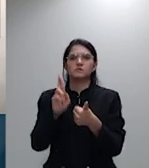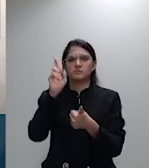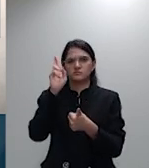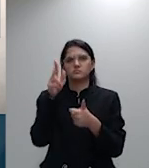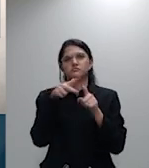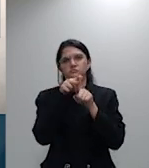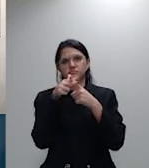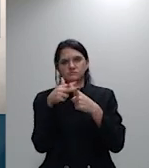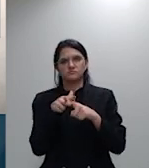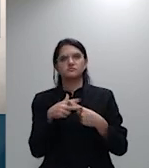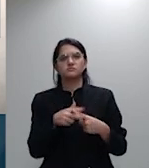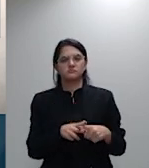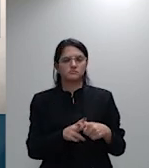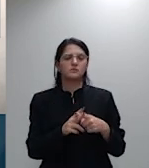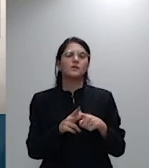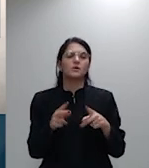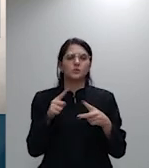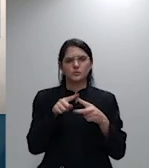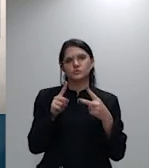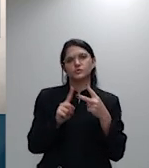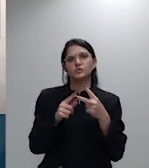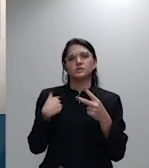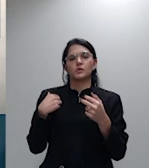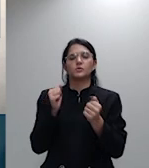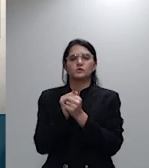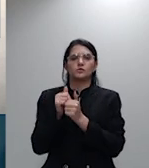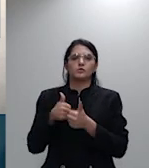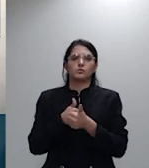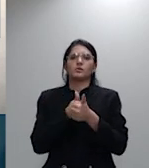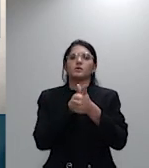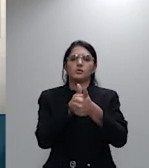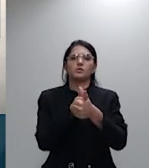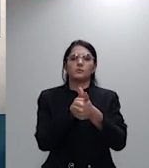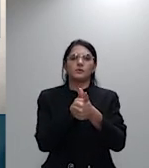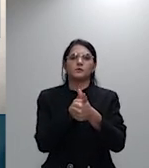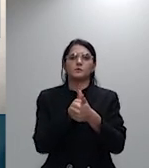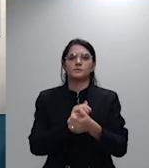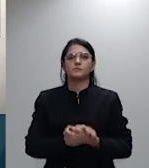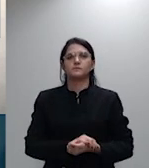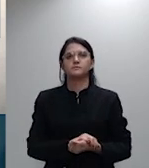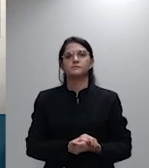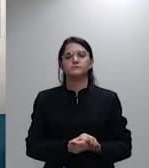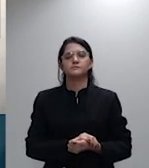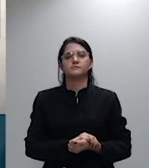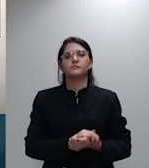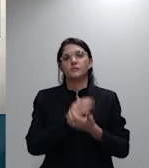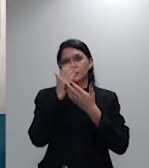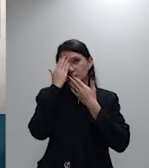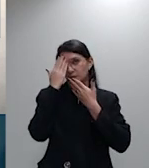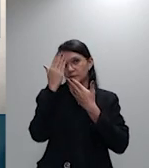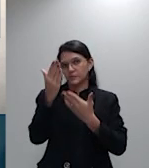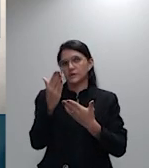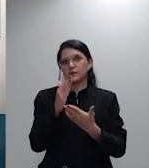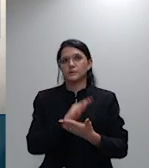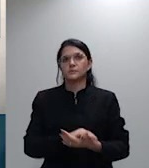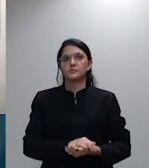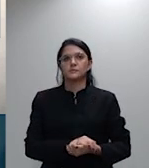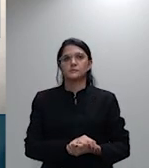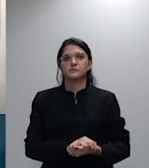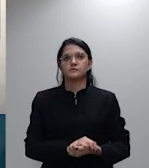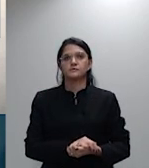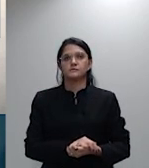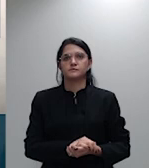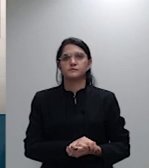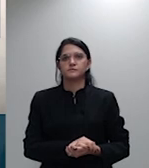a questão nos votos obrigado eu ressalto a página 5 do meu